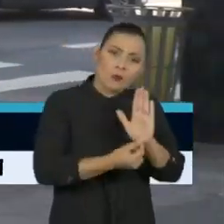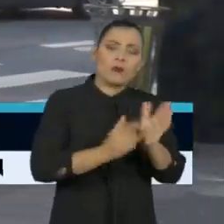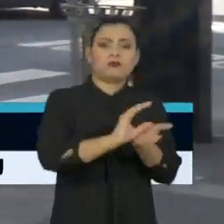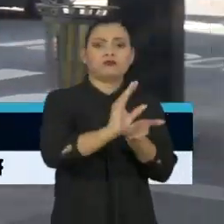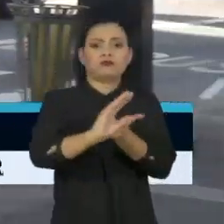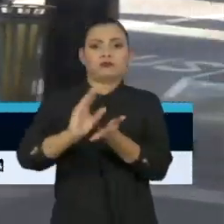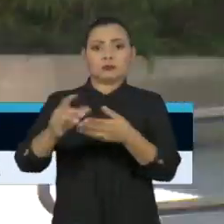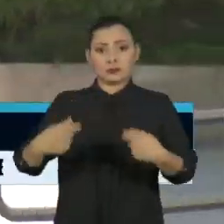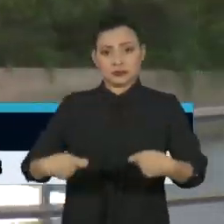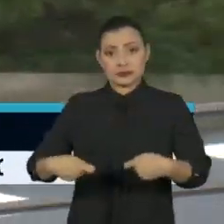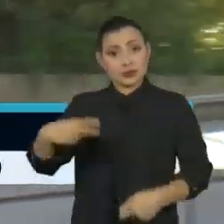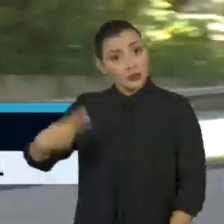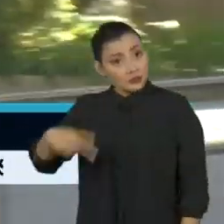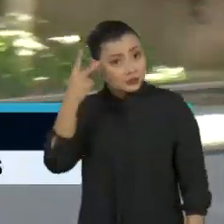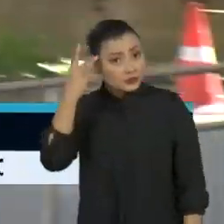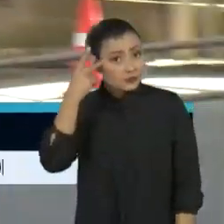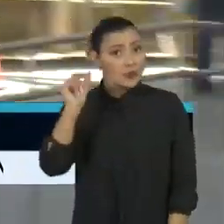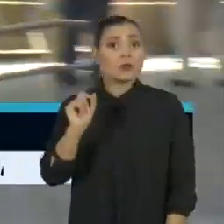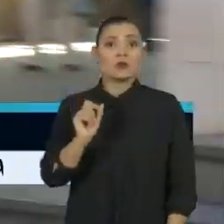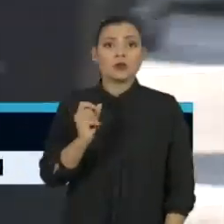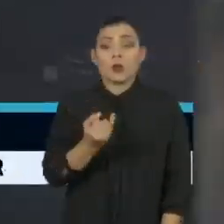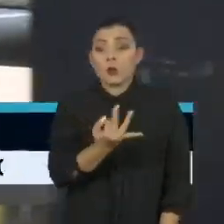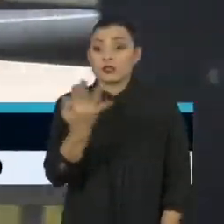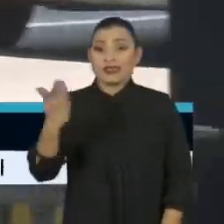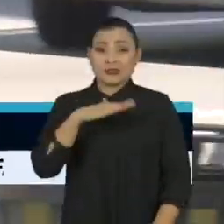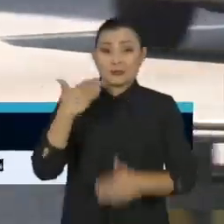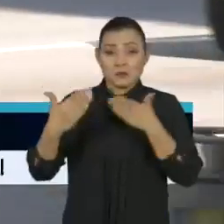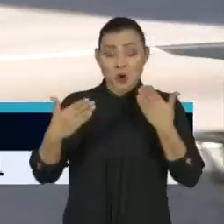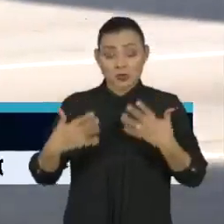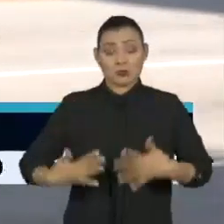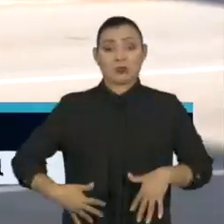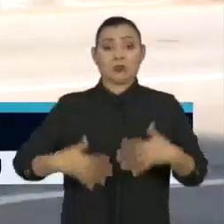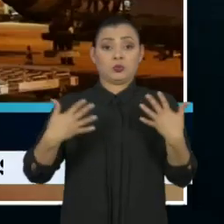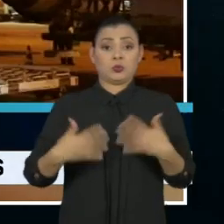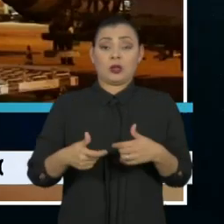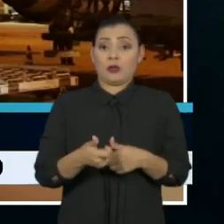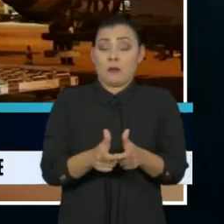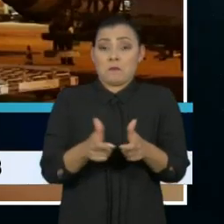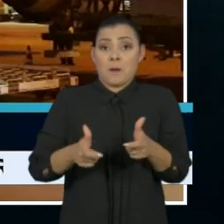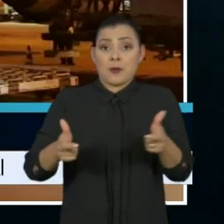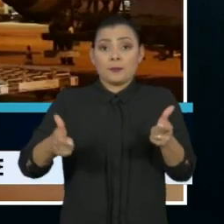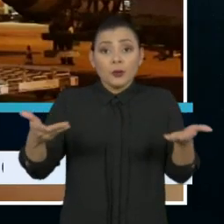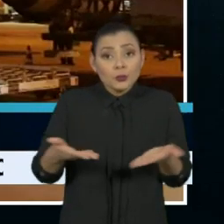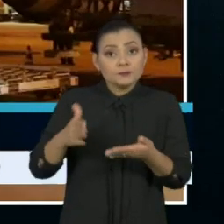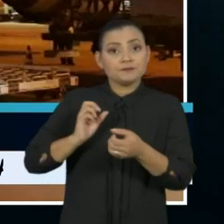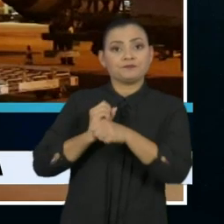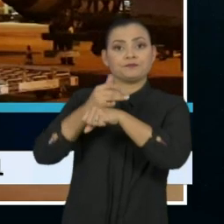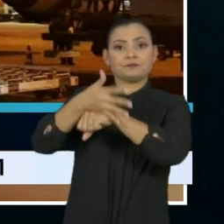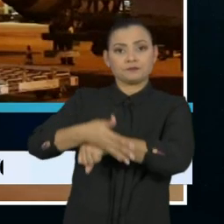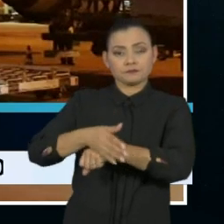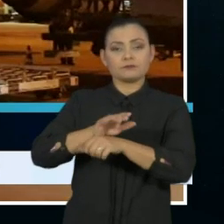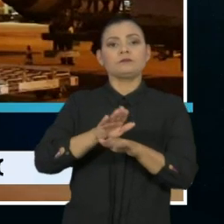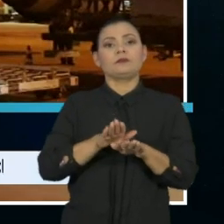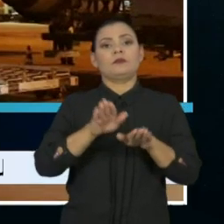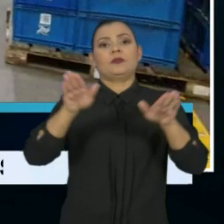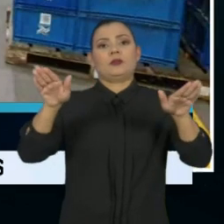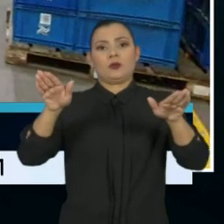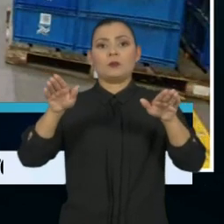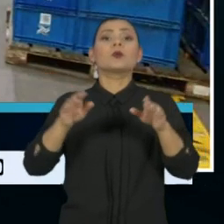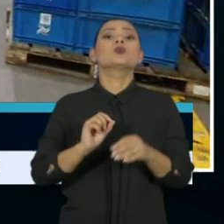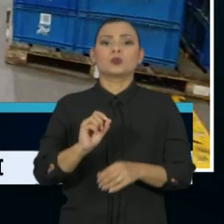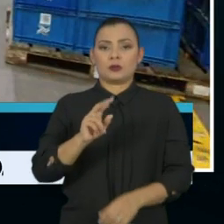Em São Paulo, onde há o maior número de casos e mortes pela Covid-19, chegaram nesta madrugada, no aeroporto de Viracopos,